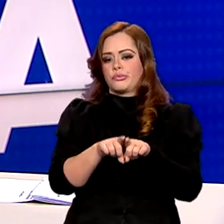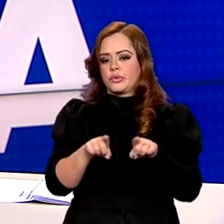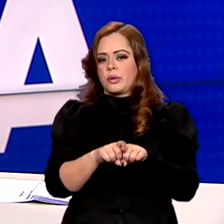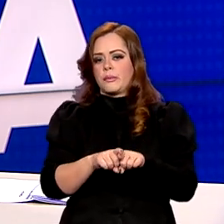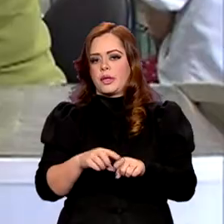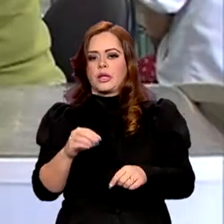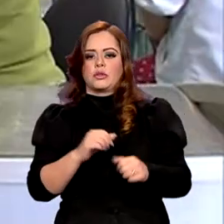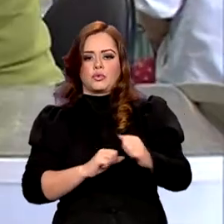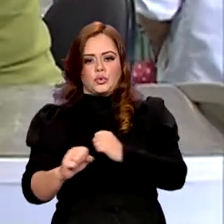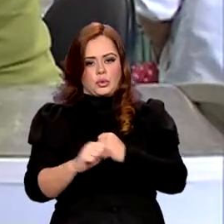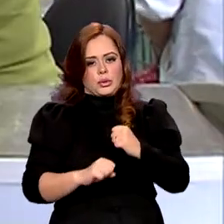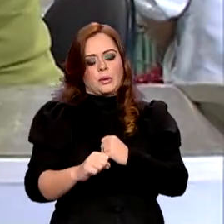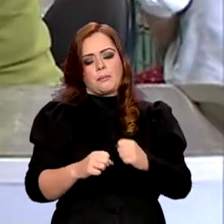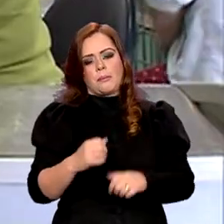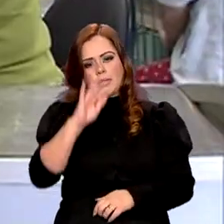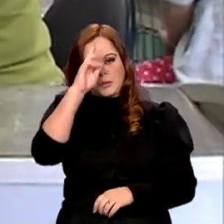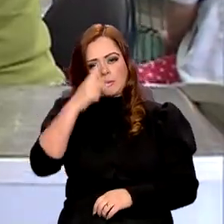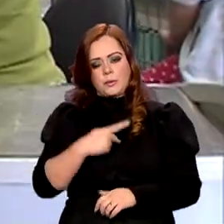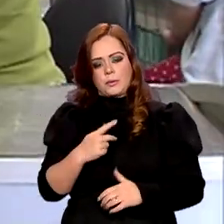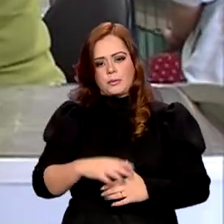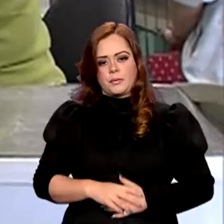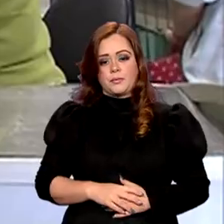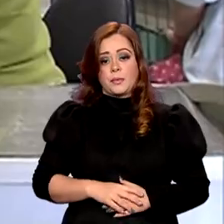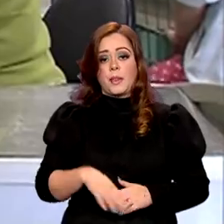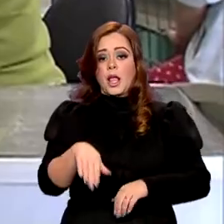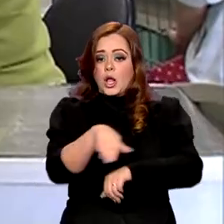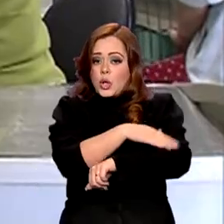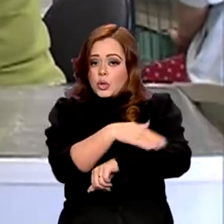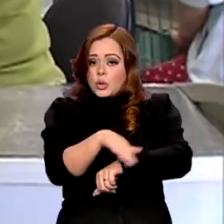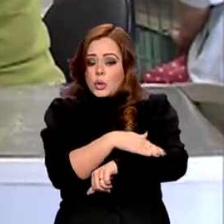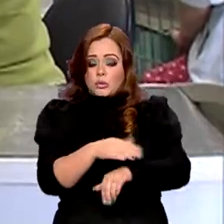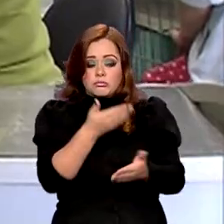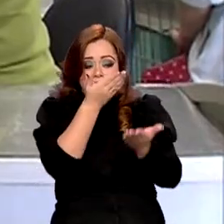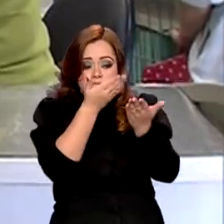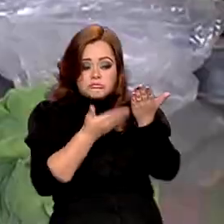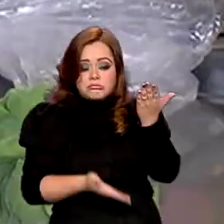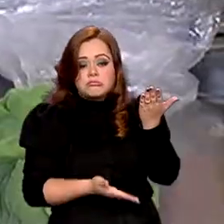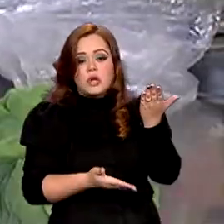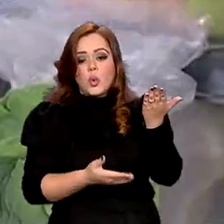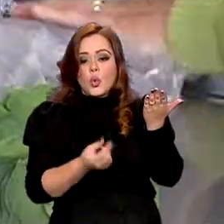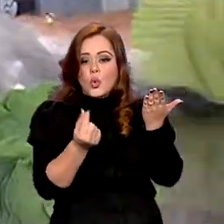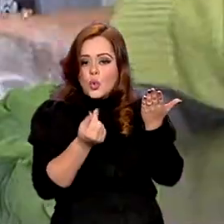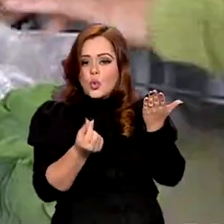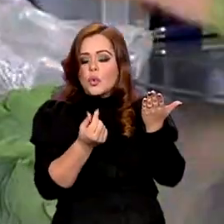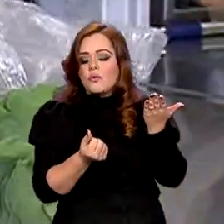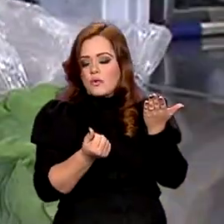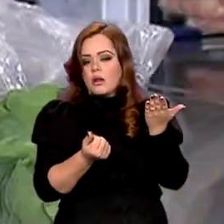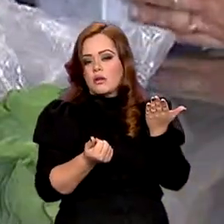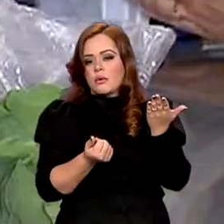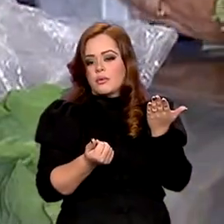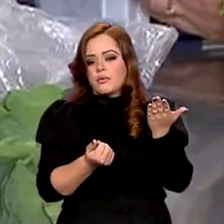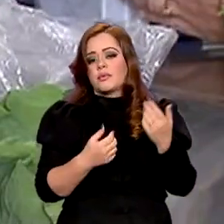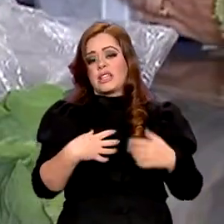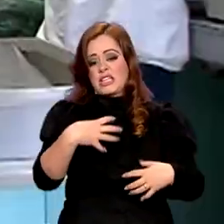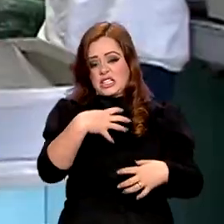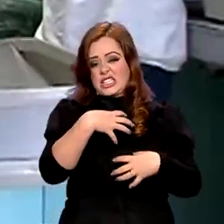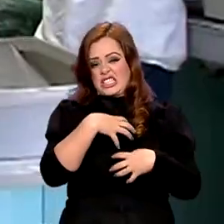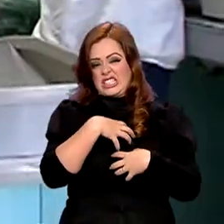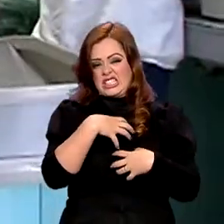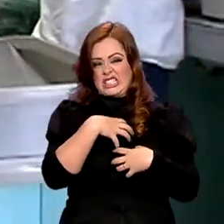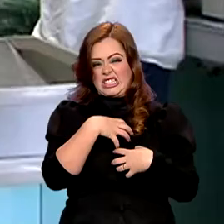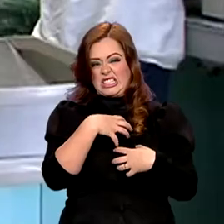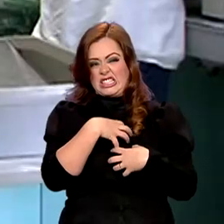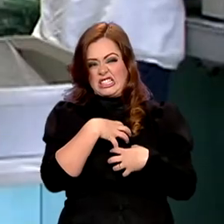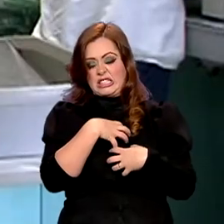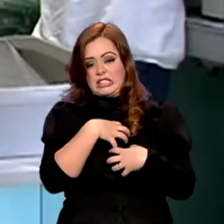caros. Nas ruas, a queda de preços de alguns itens da cesta básica foi sentida por quem tem